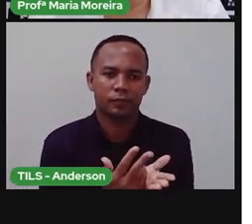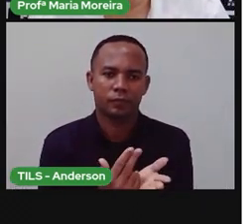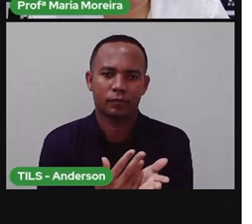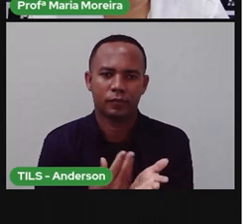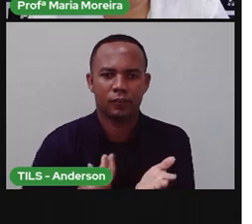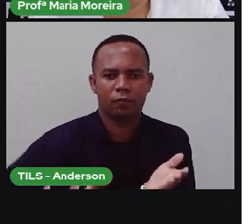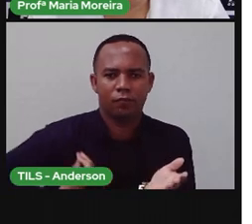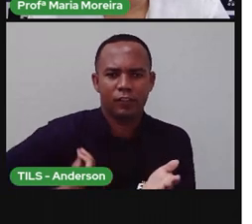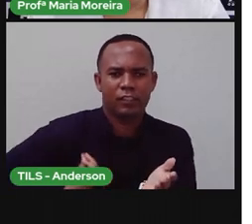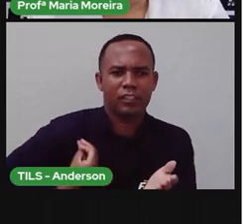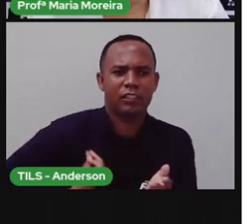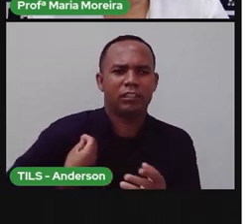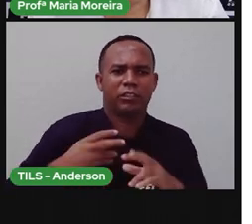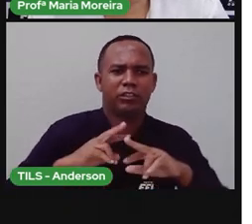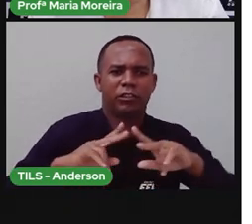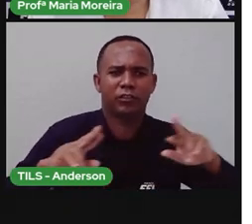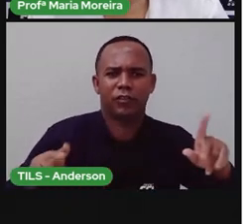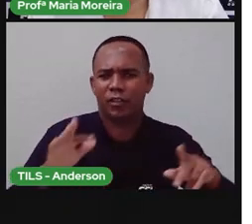seres vivos. Está vendo?